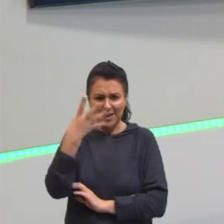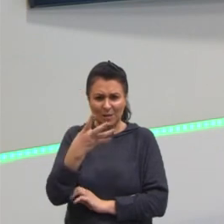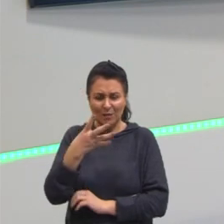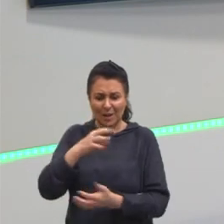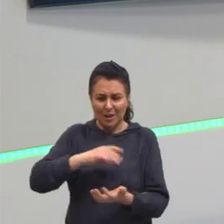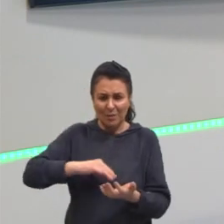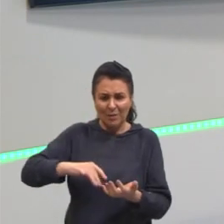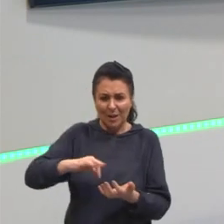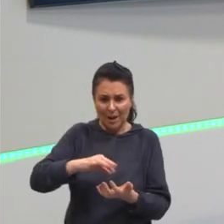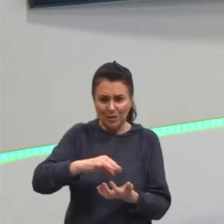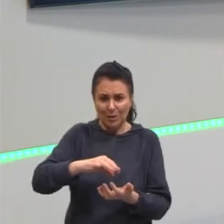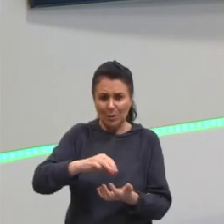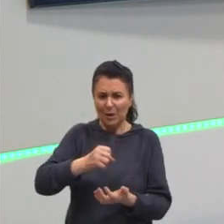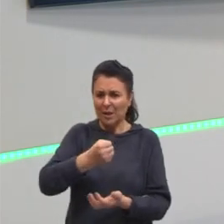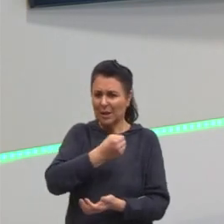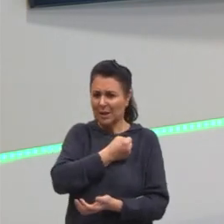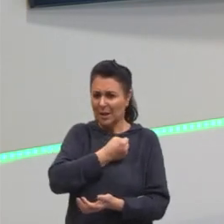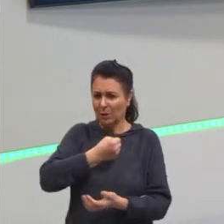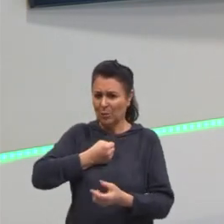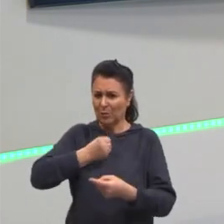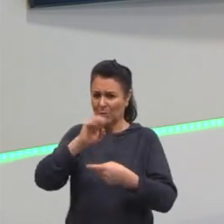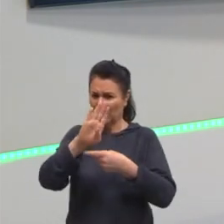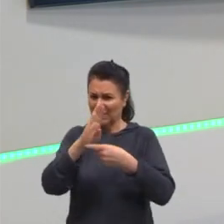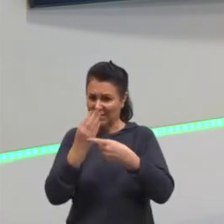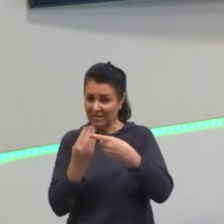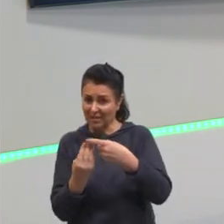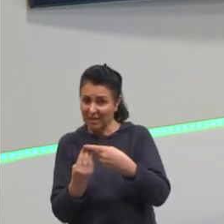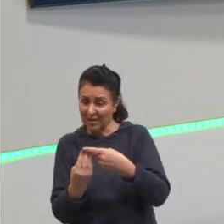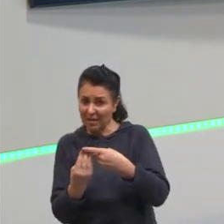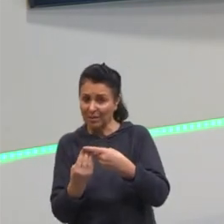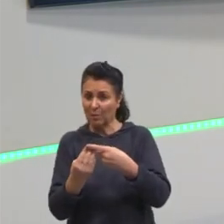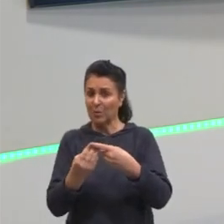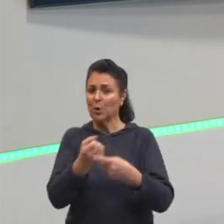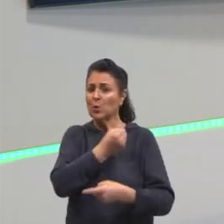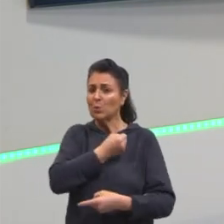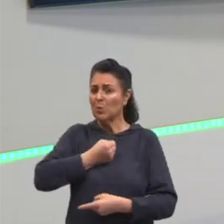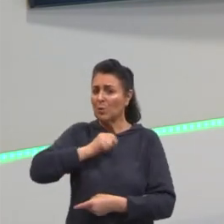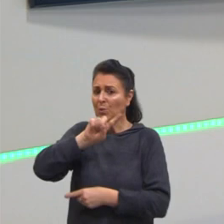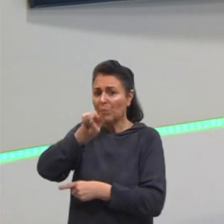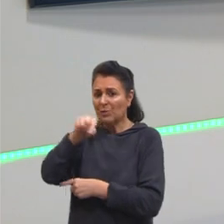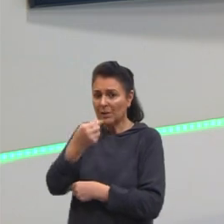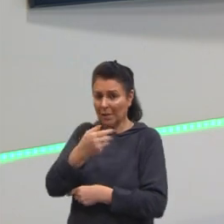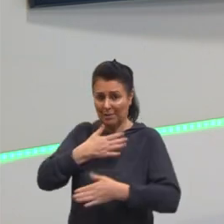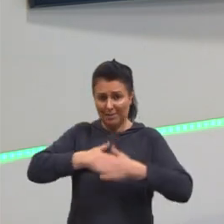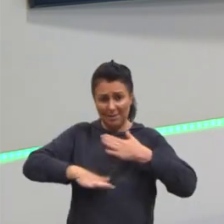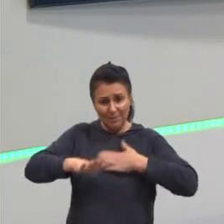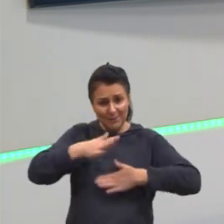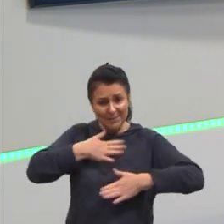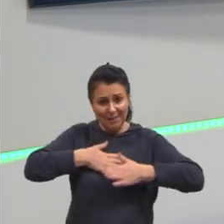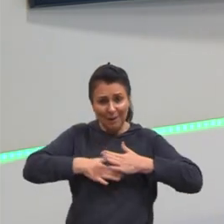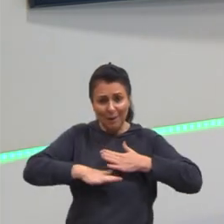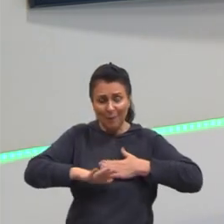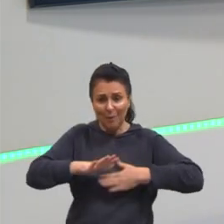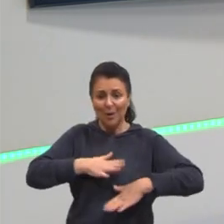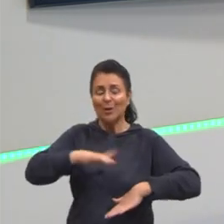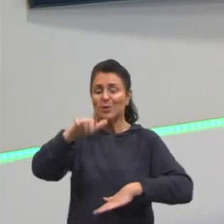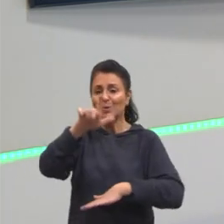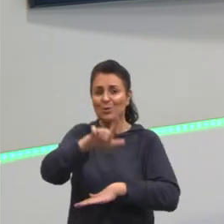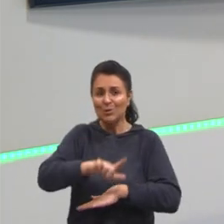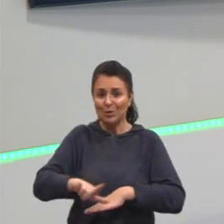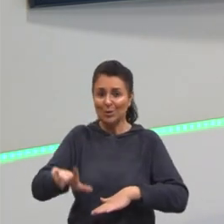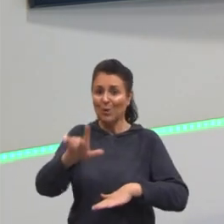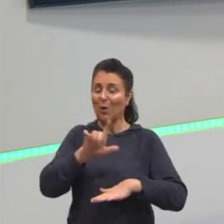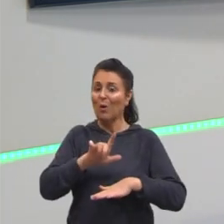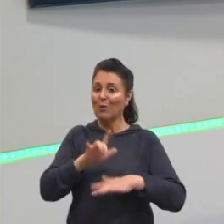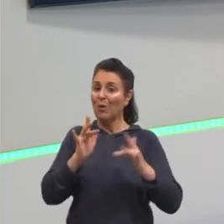cálculos envolvendo os números sacionais? Fração, número com vírgula? Ficou mais tranquilo? Novamente, deixo aqui para